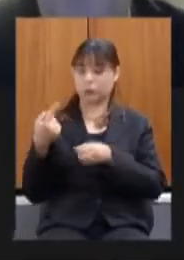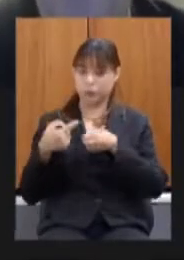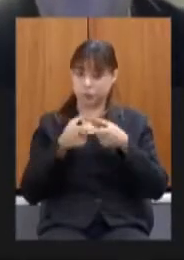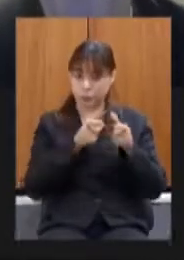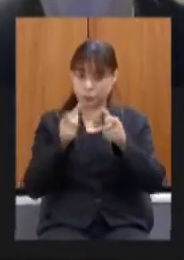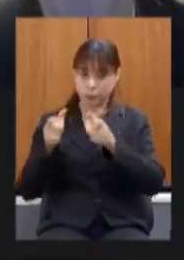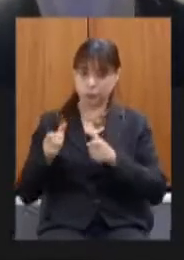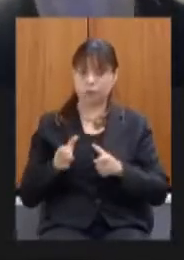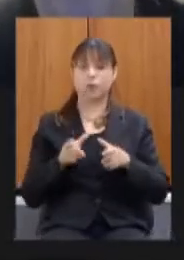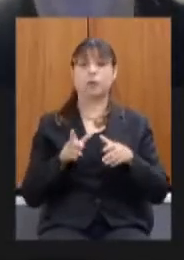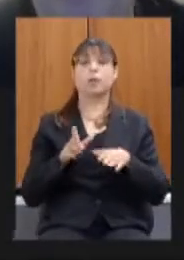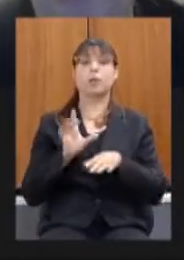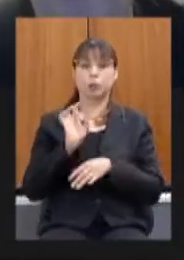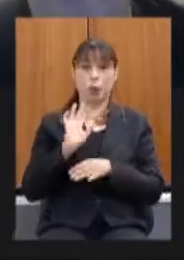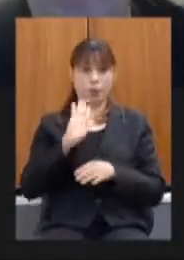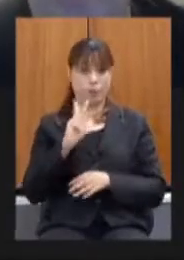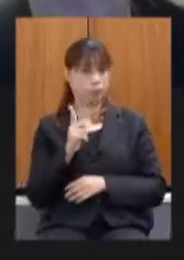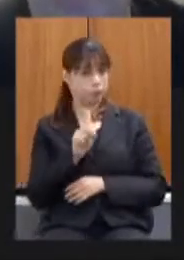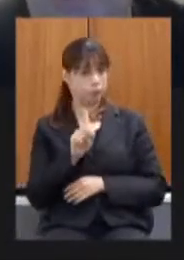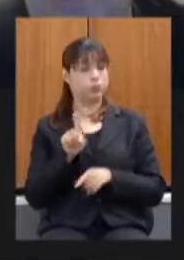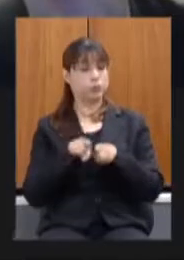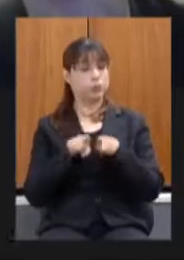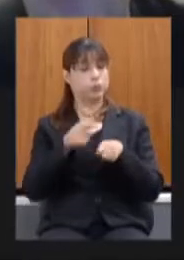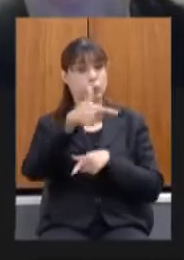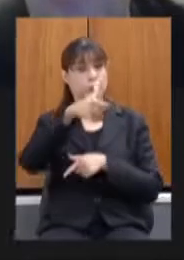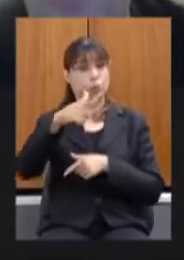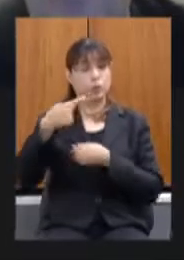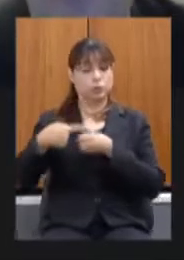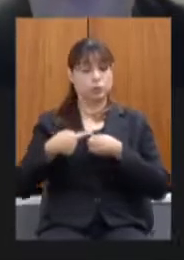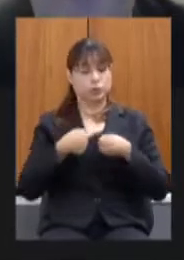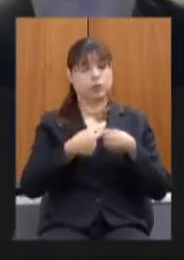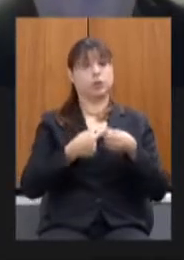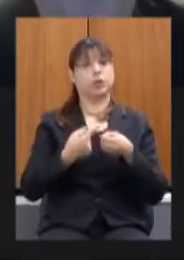também na região metropolitana e no interior